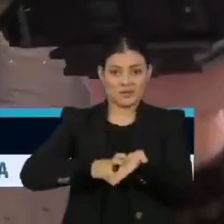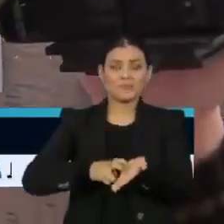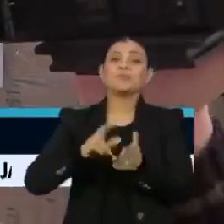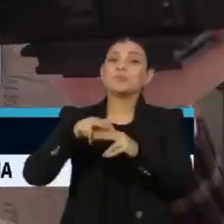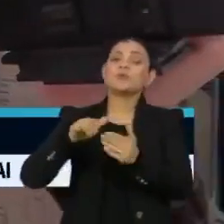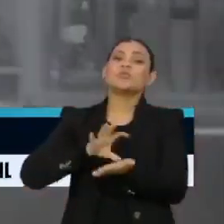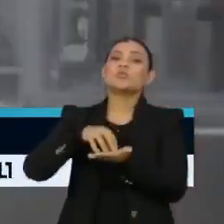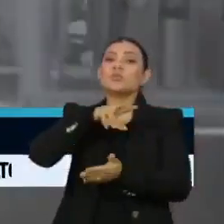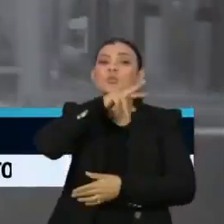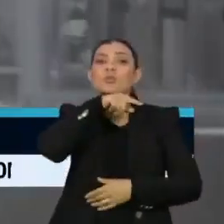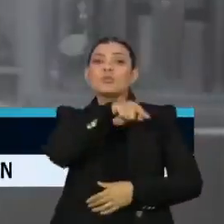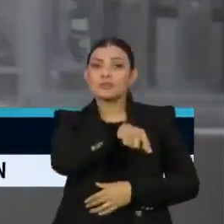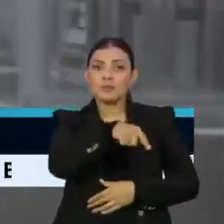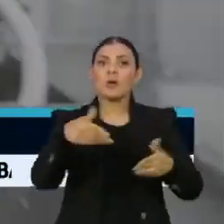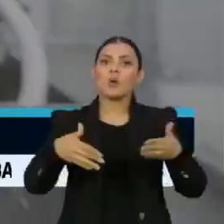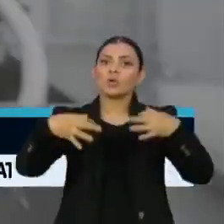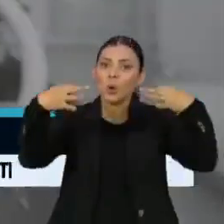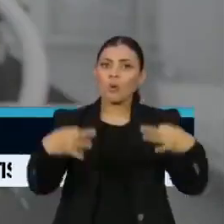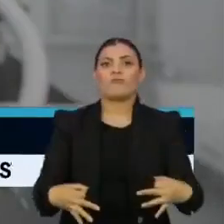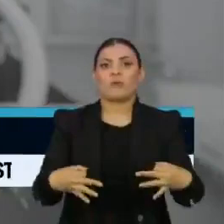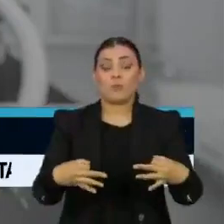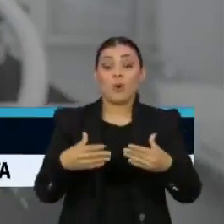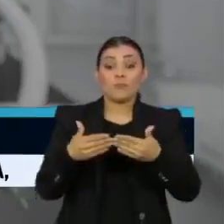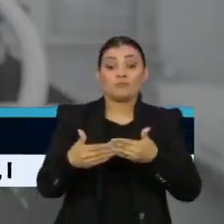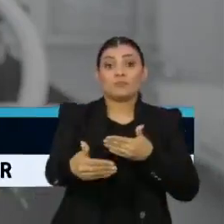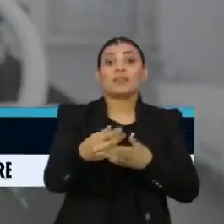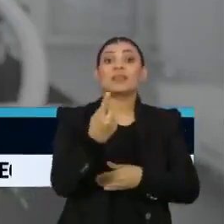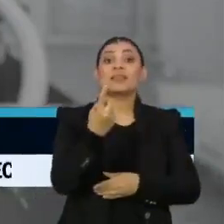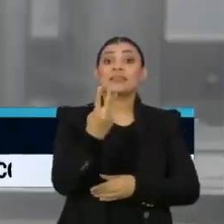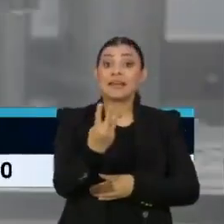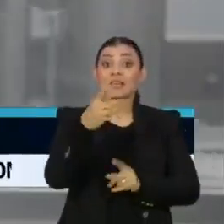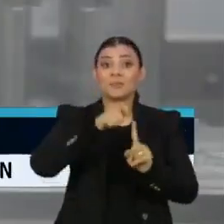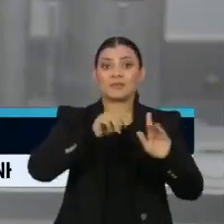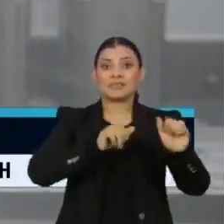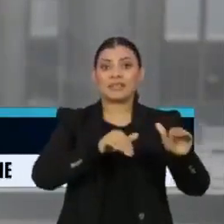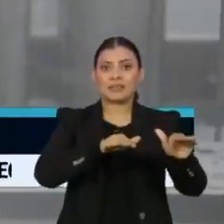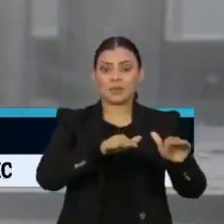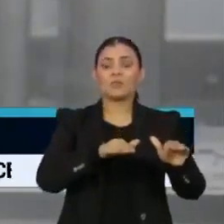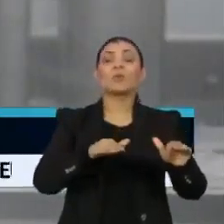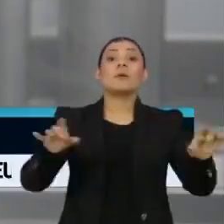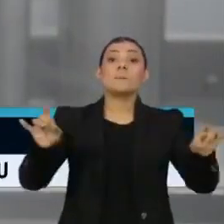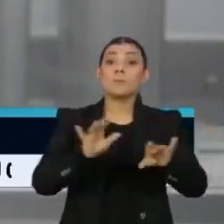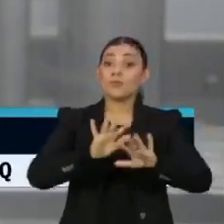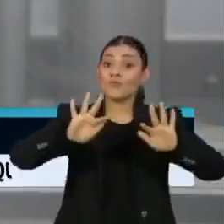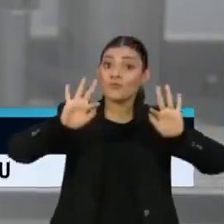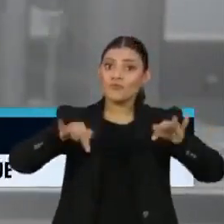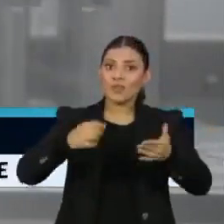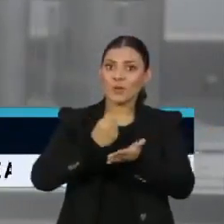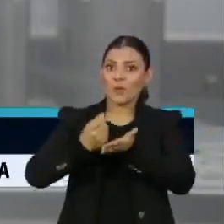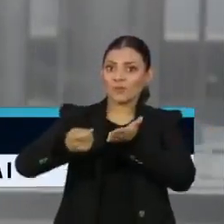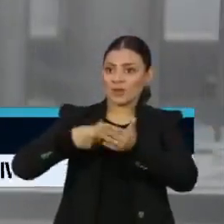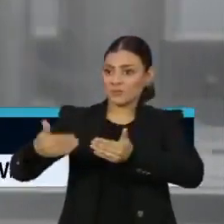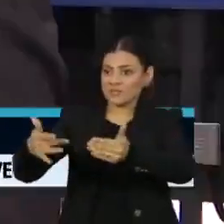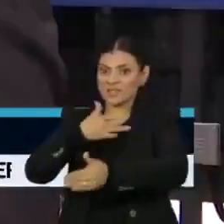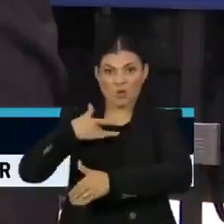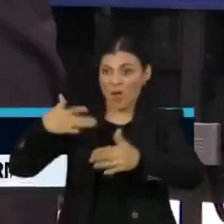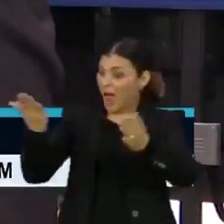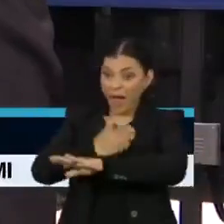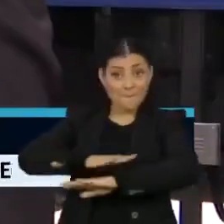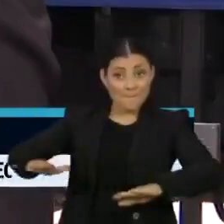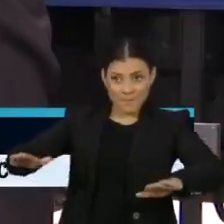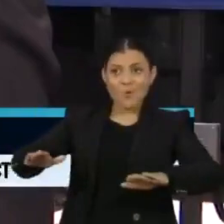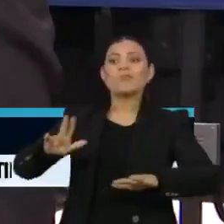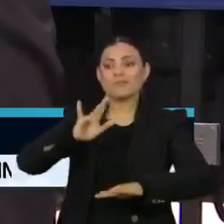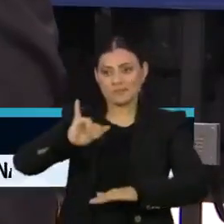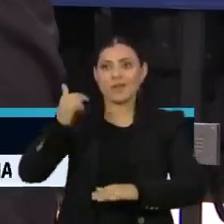o Instituto Butantan confirmou que a partir do dia 3 de setembro, quando termina o contrato com o Ministério da Saúde,